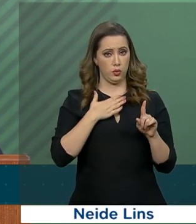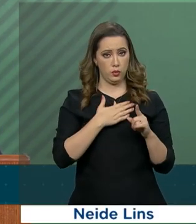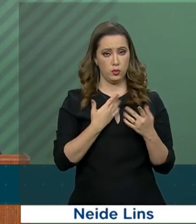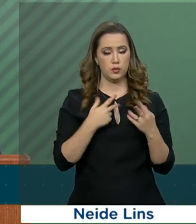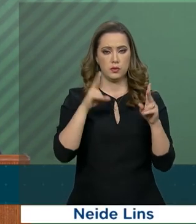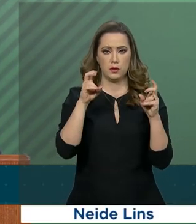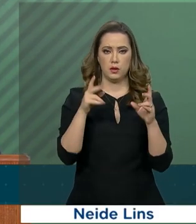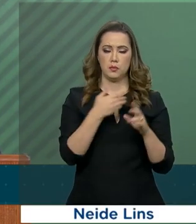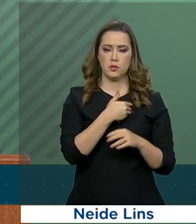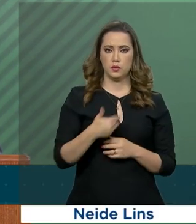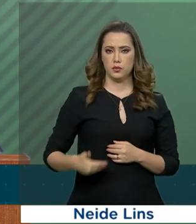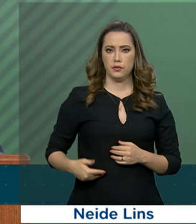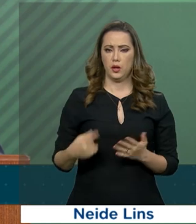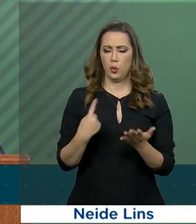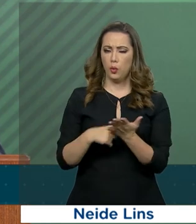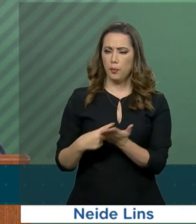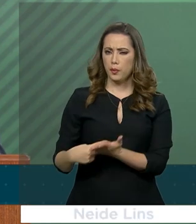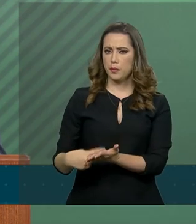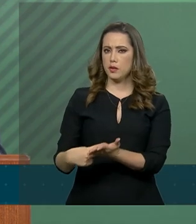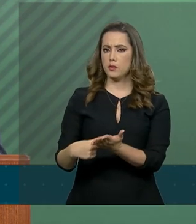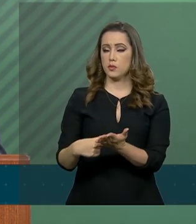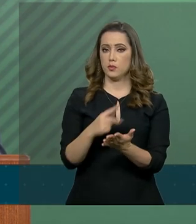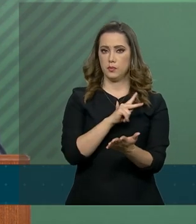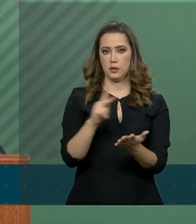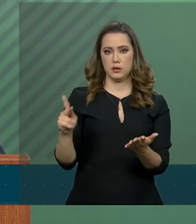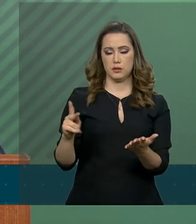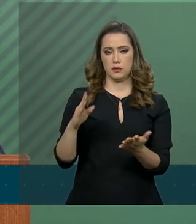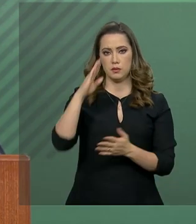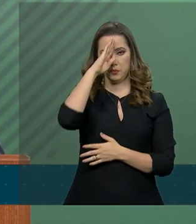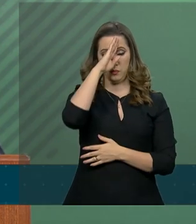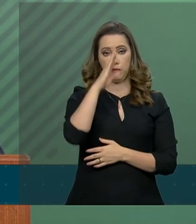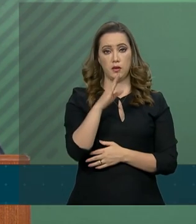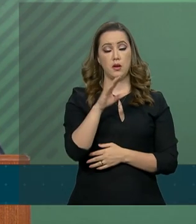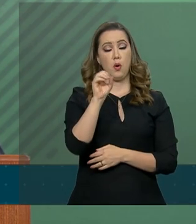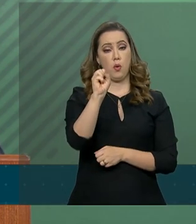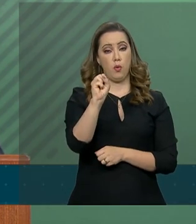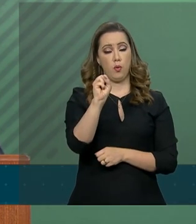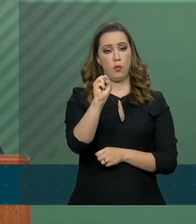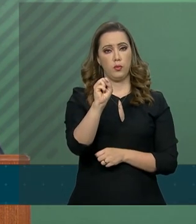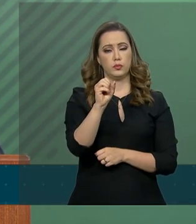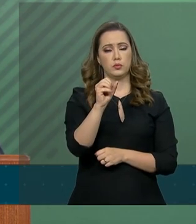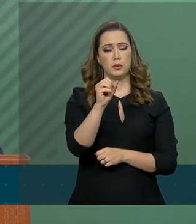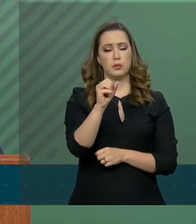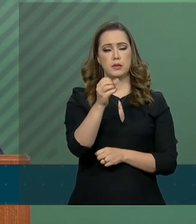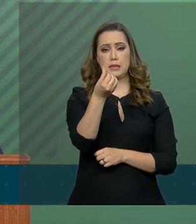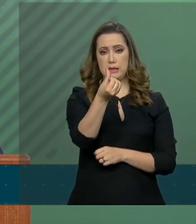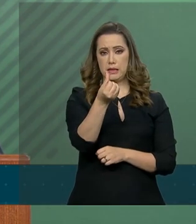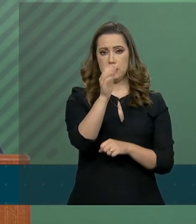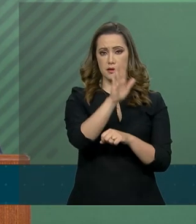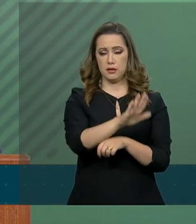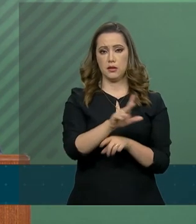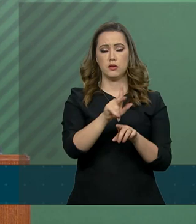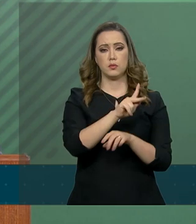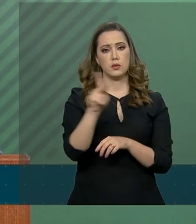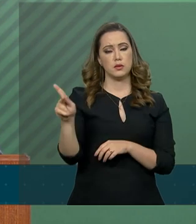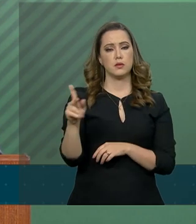agenda do presidente. Então, 8 horas, deputado Rodrigo Maia, presidente da Câmara dos Deputados,